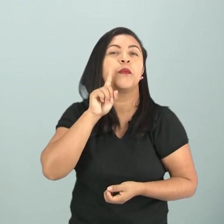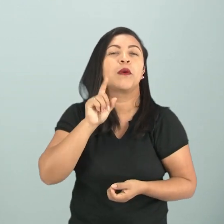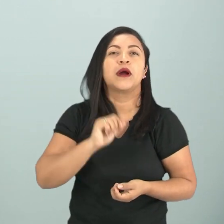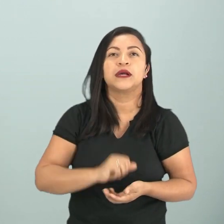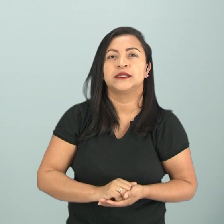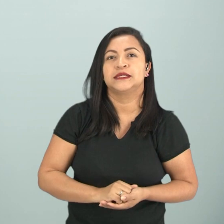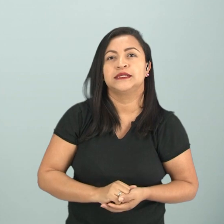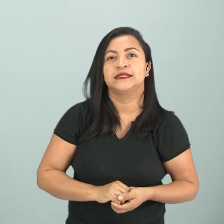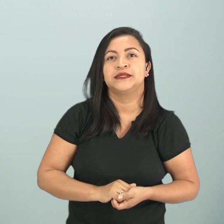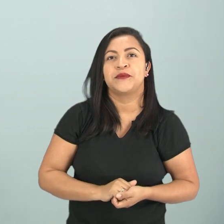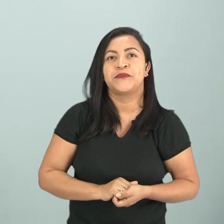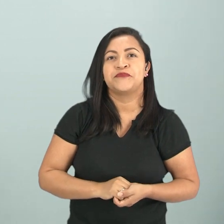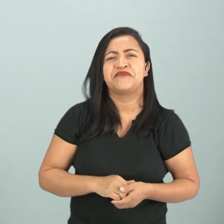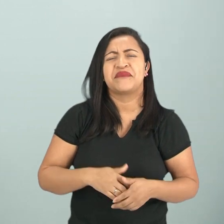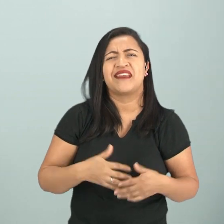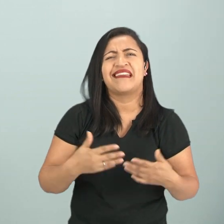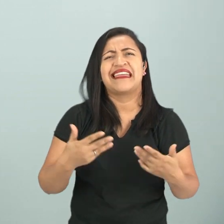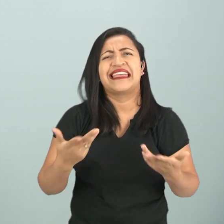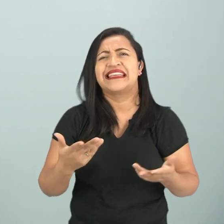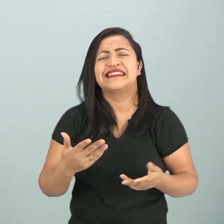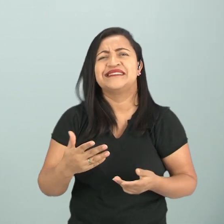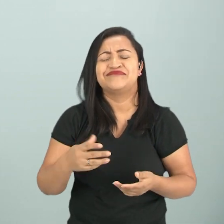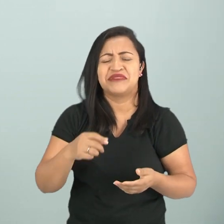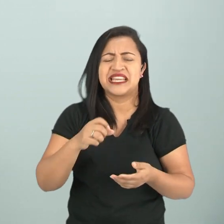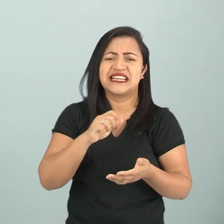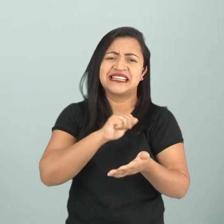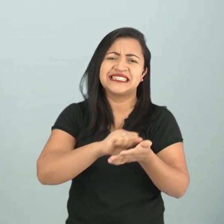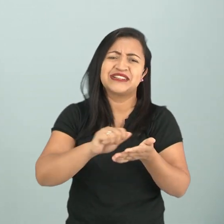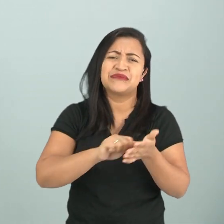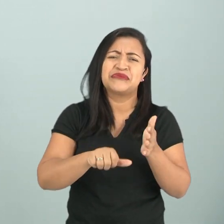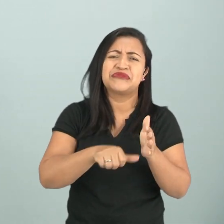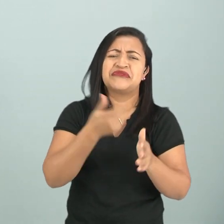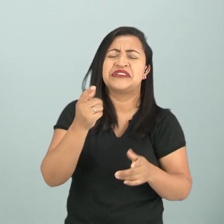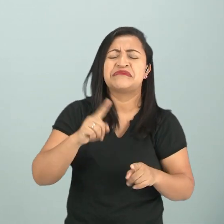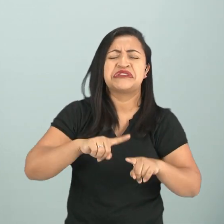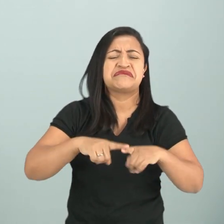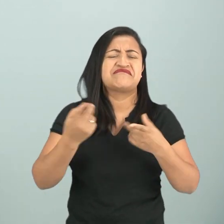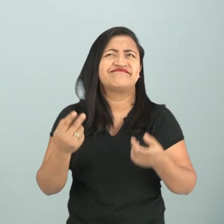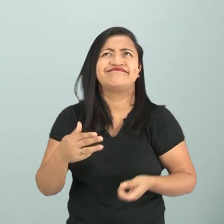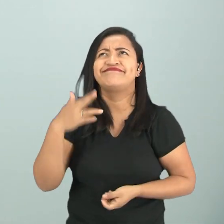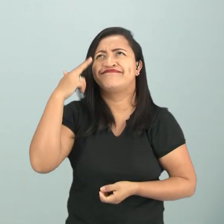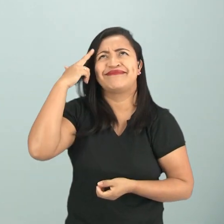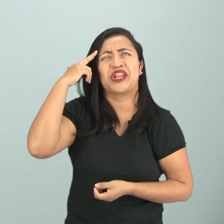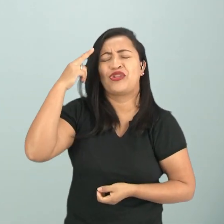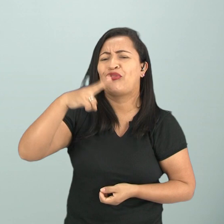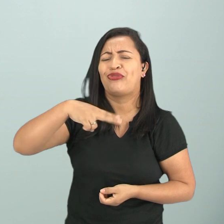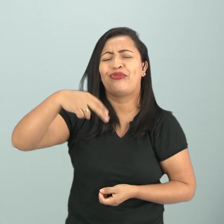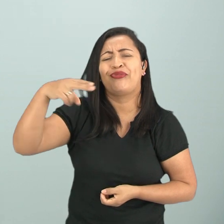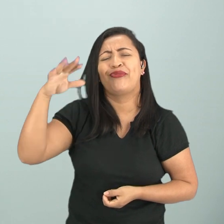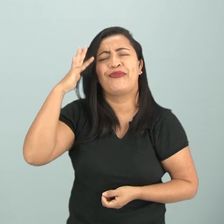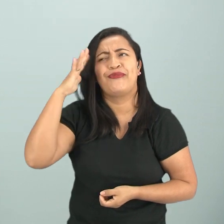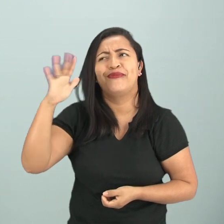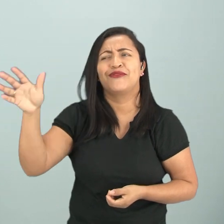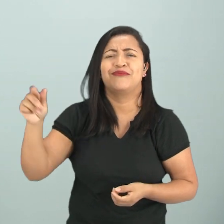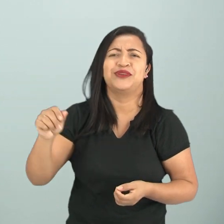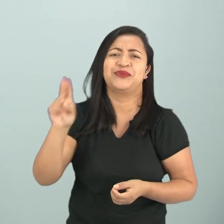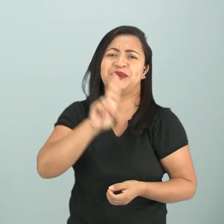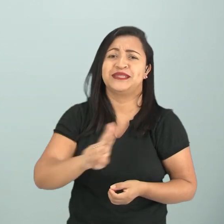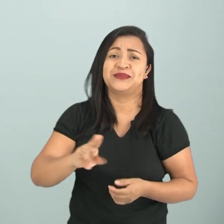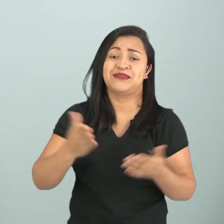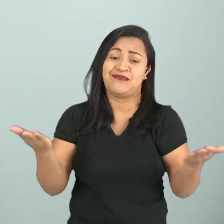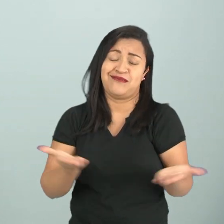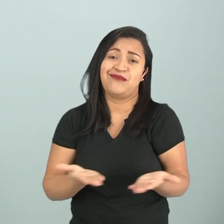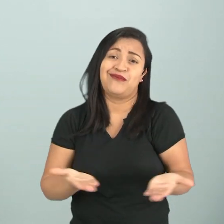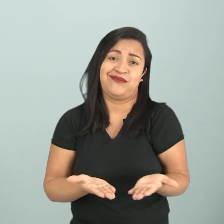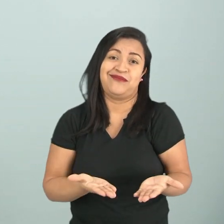dele, o gênero egoísta, e ele nem sequer sabia que um dia essa palavra ia ser usada na cultura digital. E nos anos 2000,